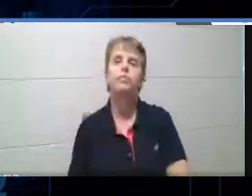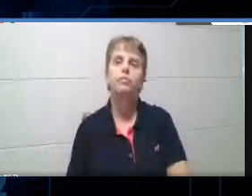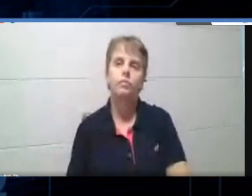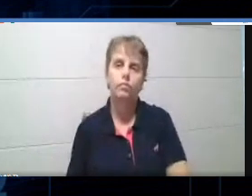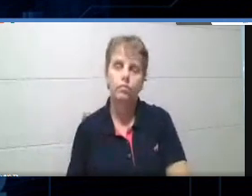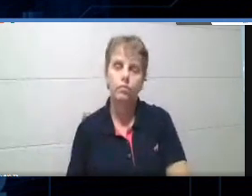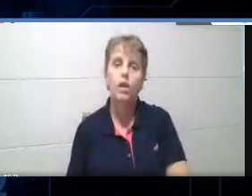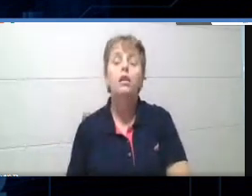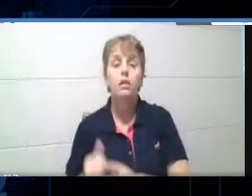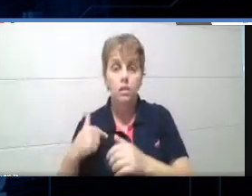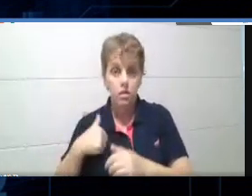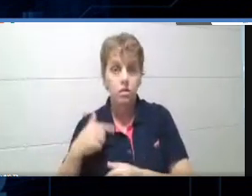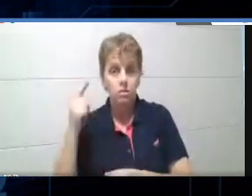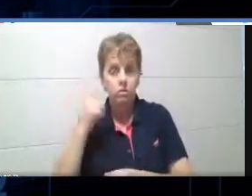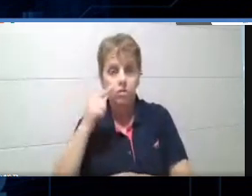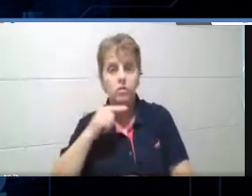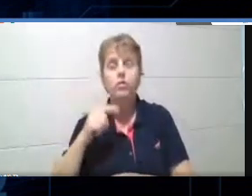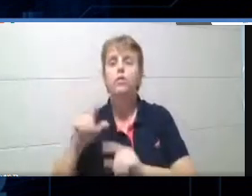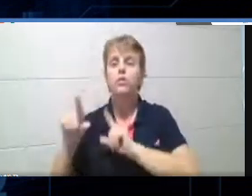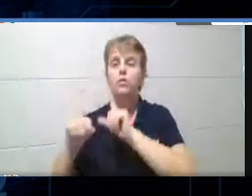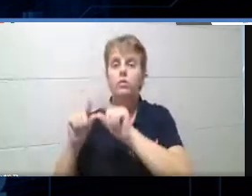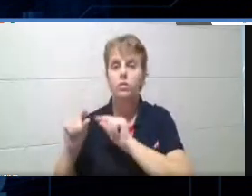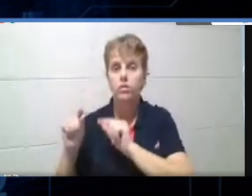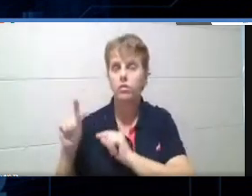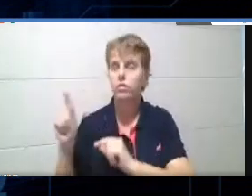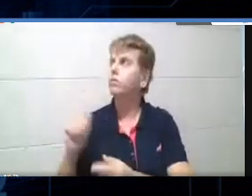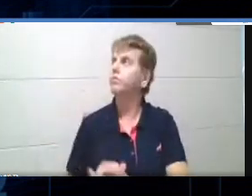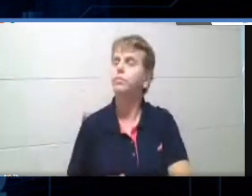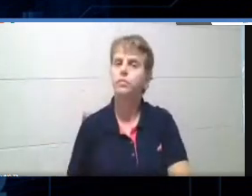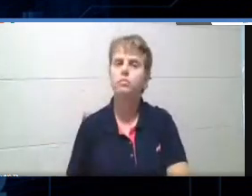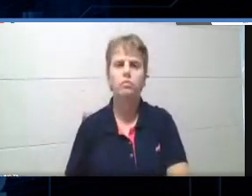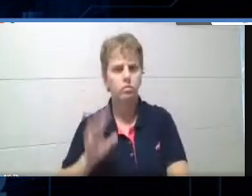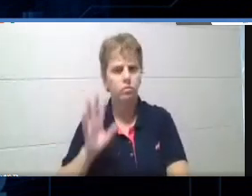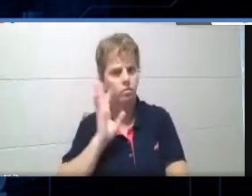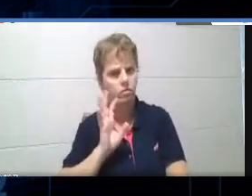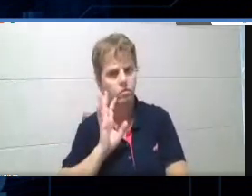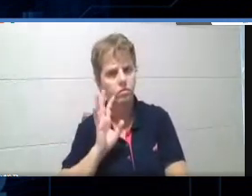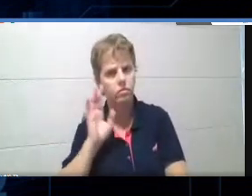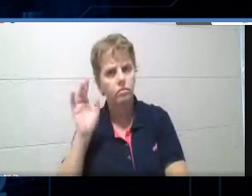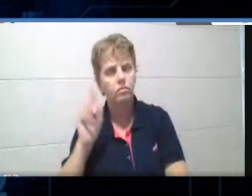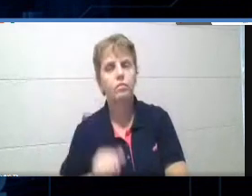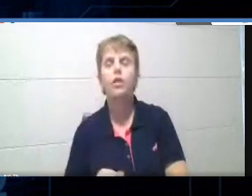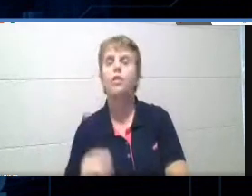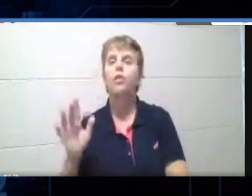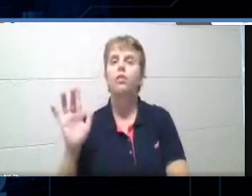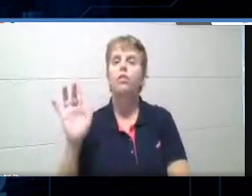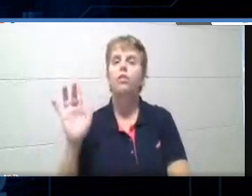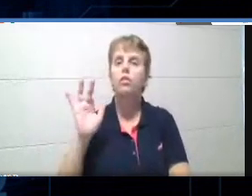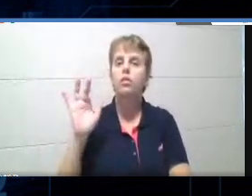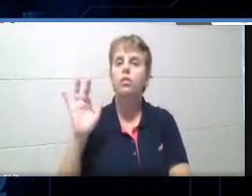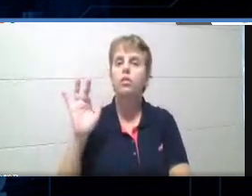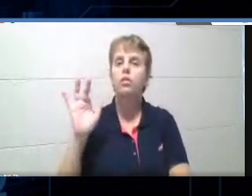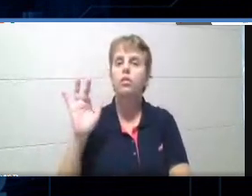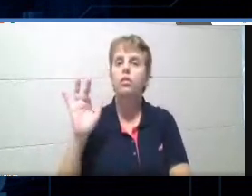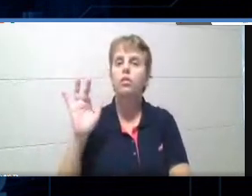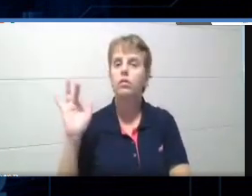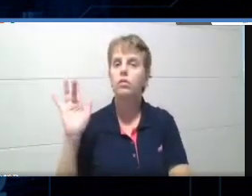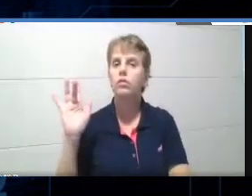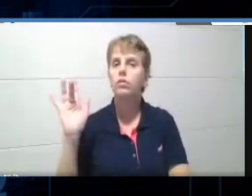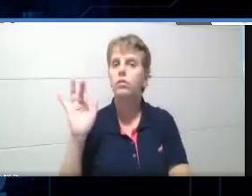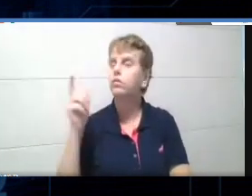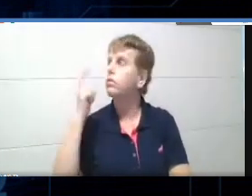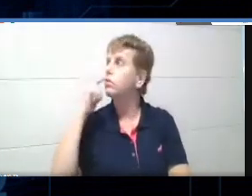posso escolher aqui um quiz, tá? E é bem bacana, porque só colocando o mouse em cima do quiz que eu